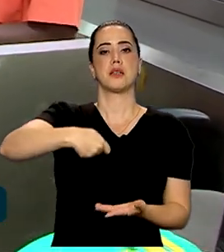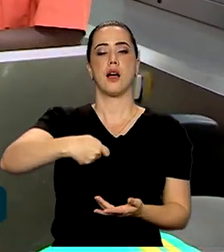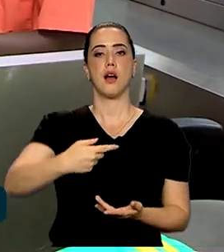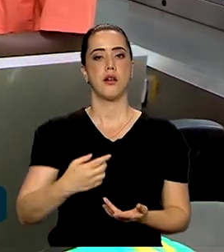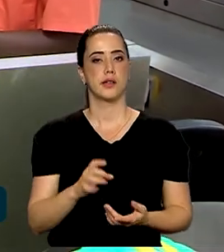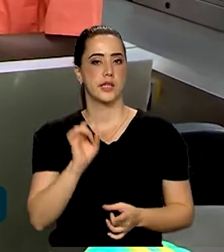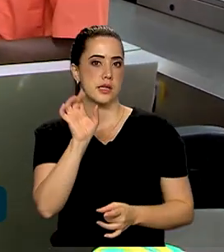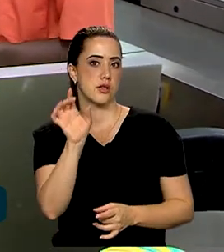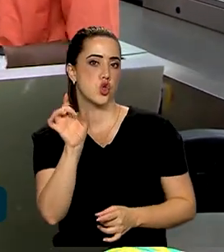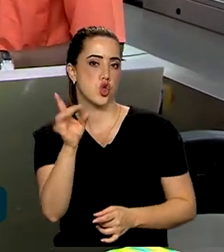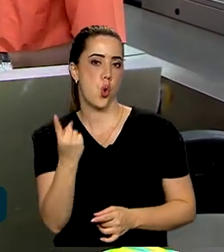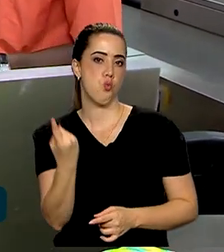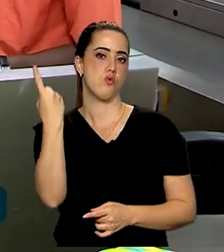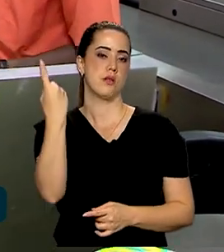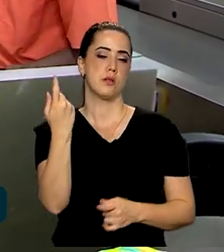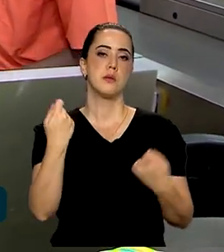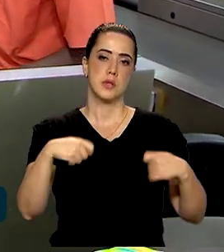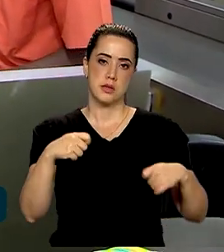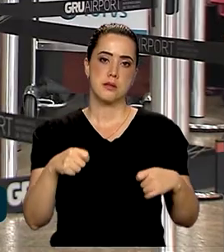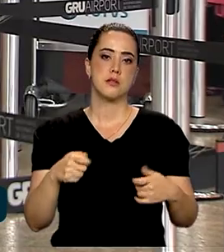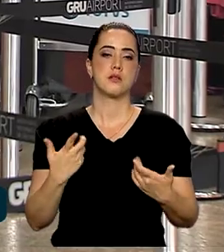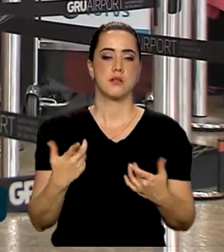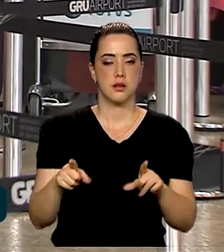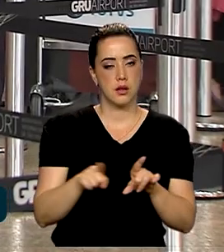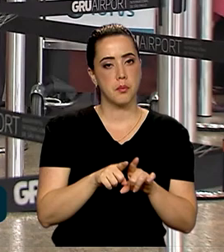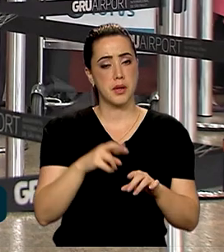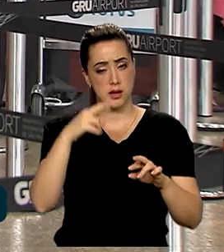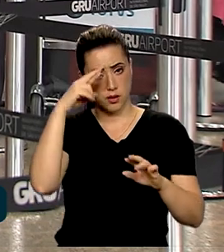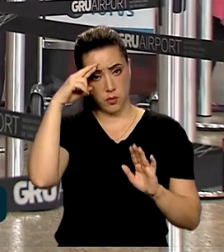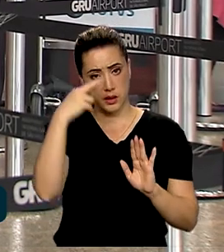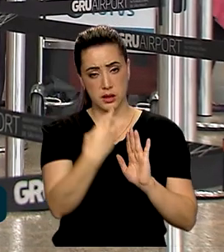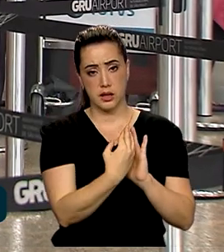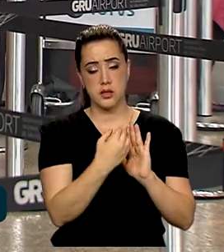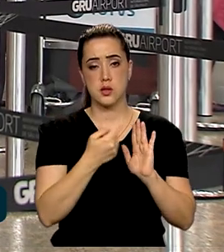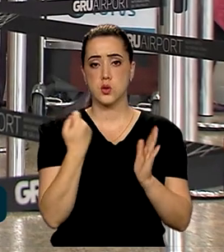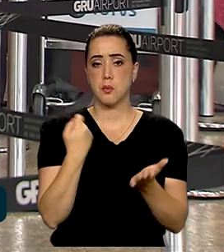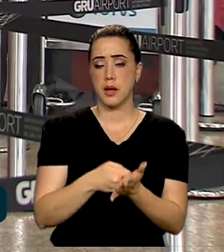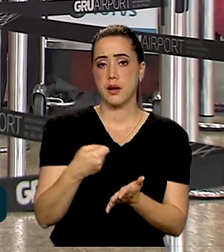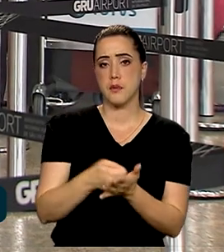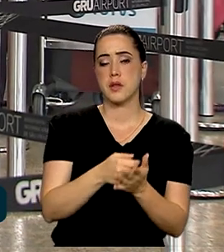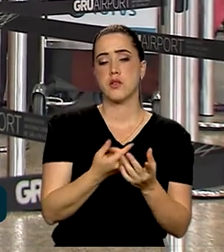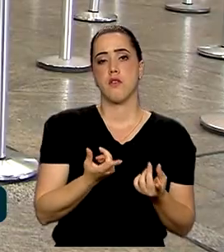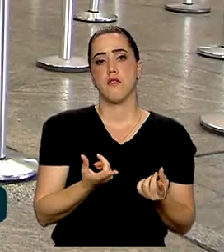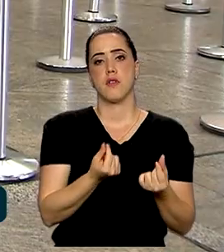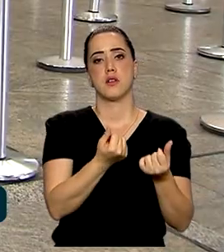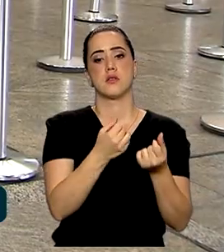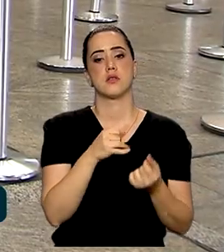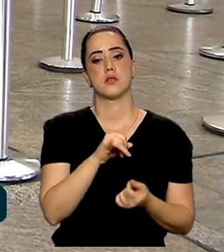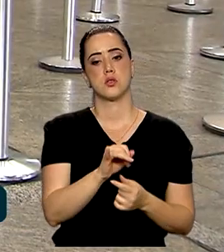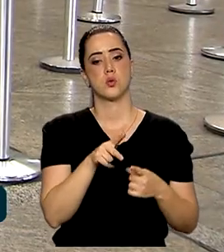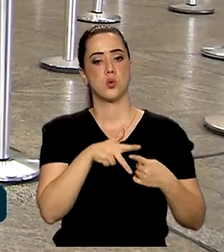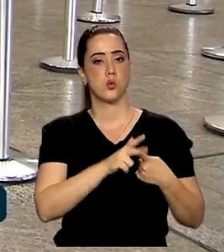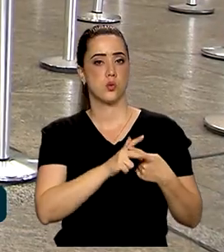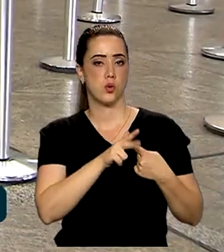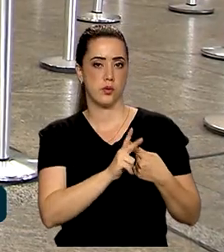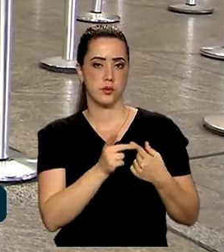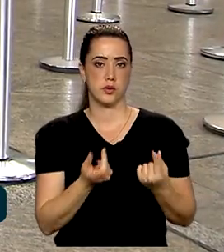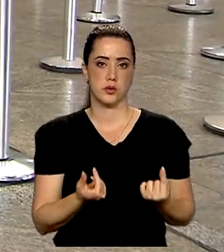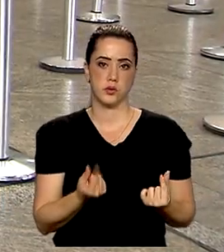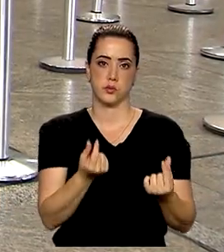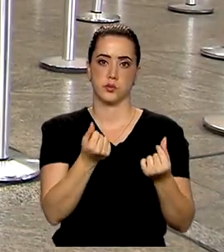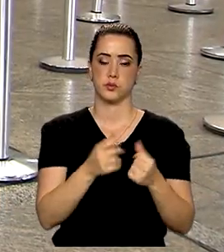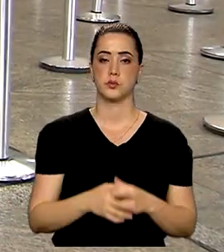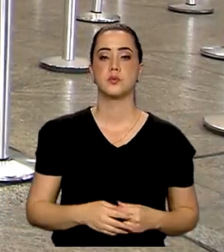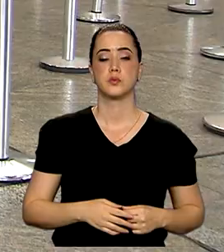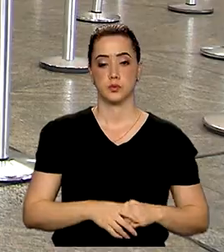exclusiva. A devolução deve atender os valores pagos com eventuais correções monetárias.